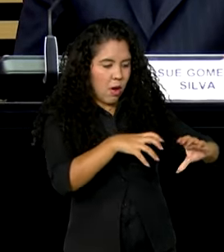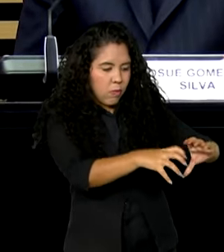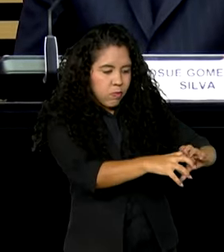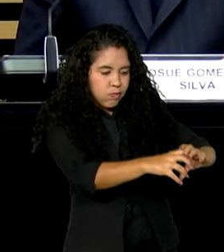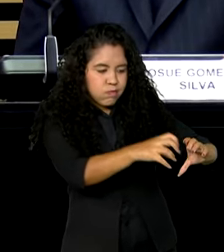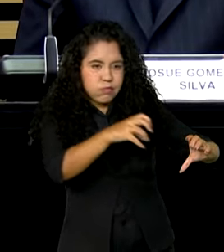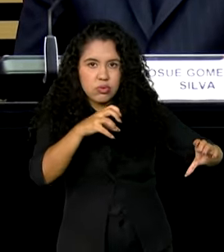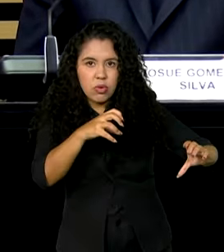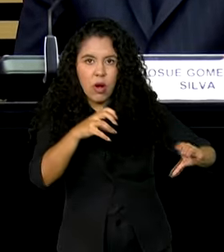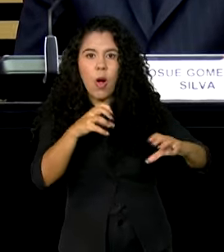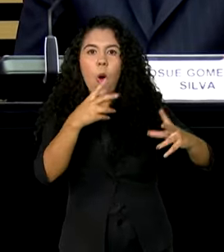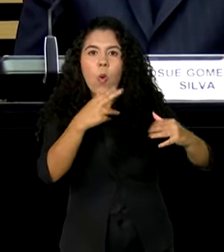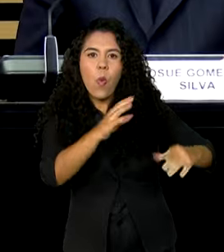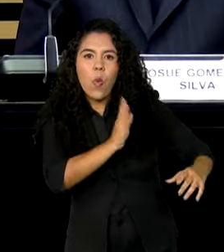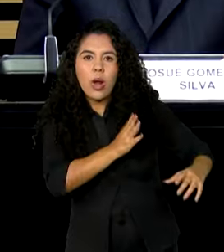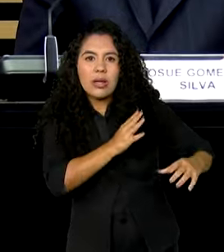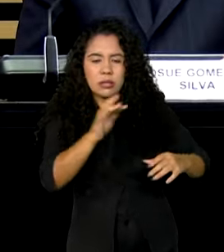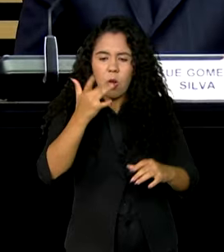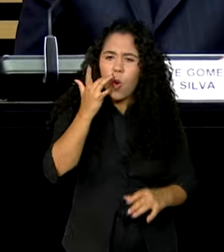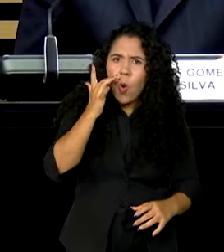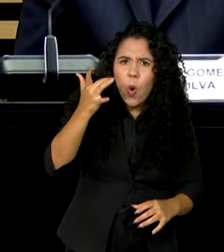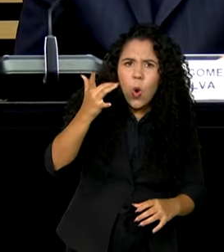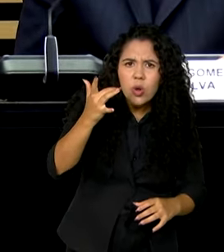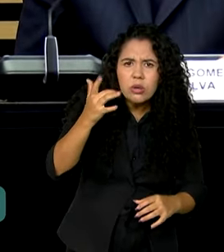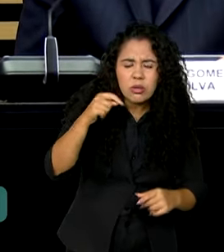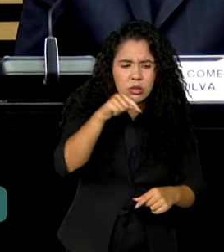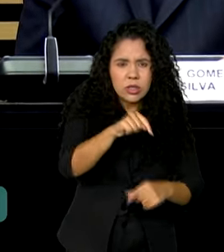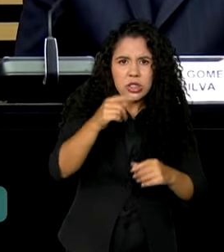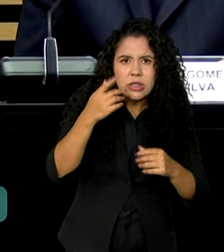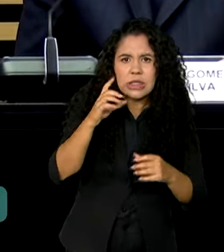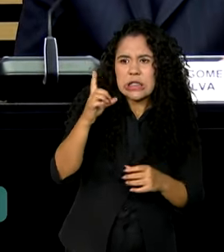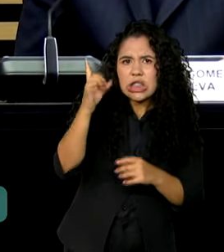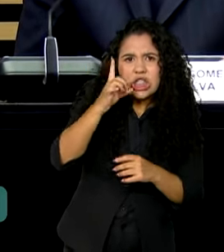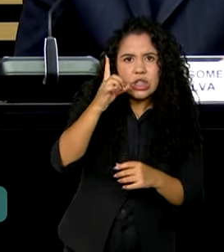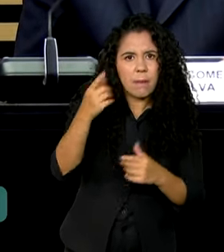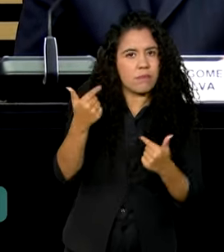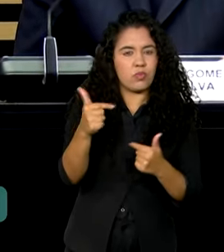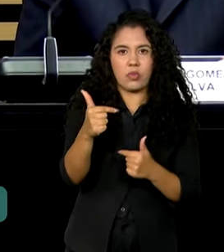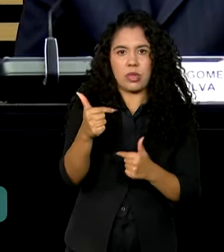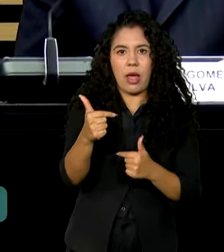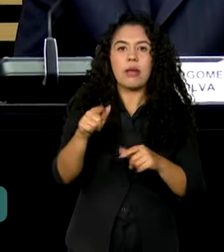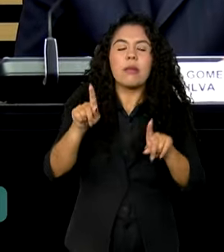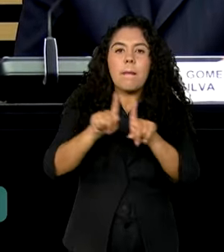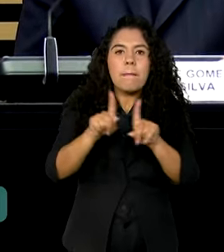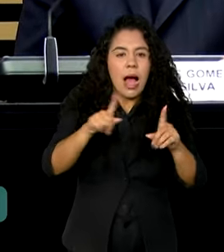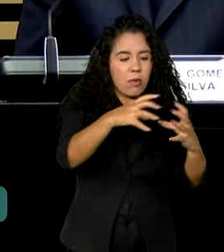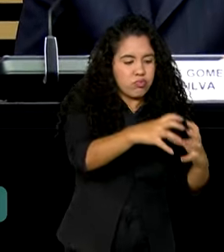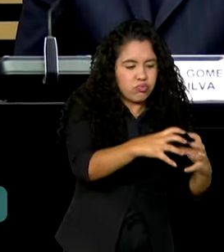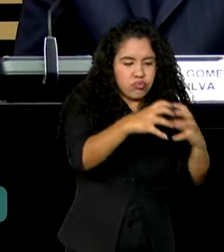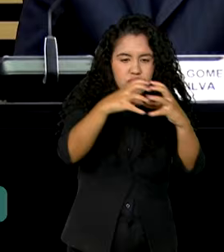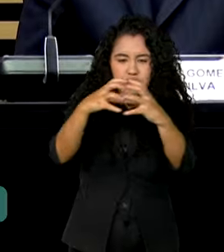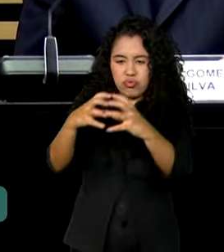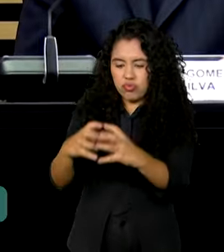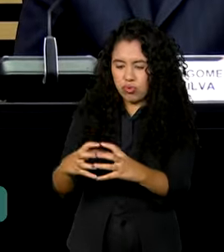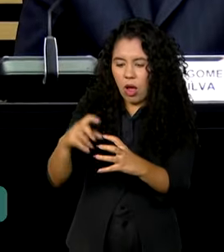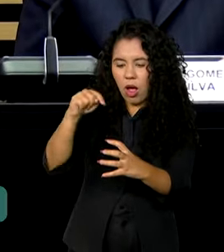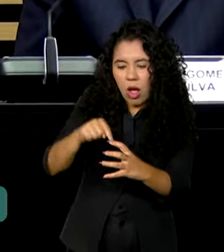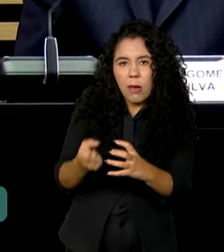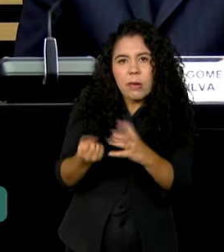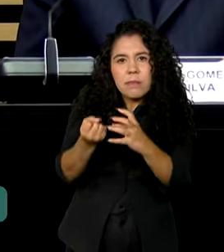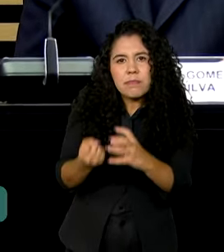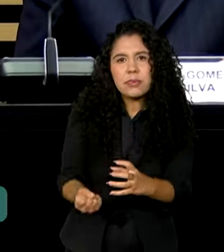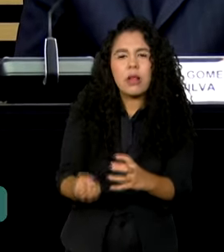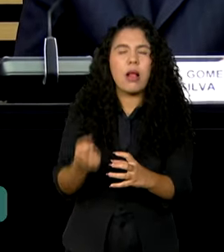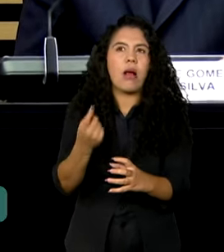Não tem ouro nem diamante, só tem pericardo de porco. O quilo, R$ 19, R$ 17,